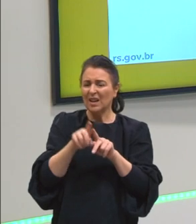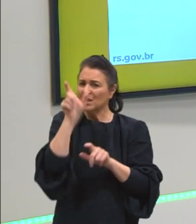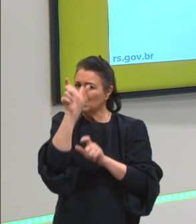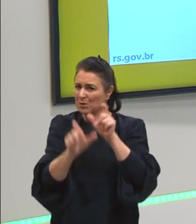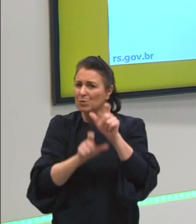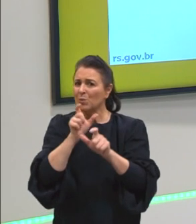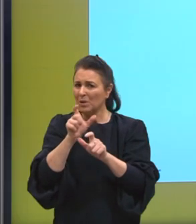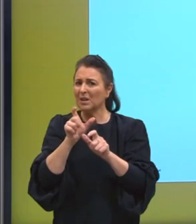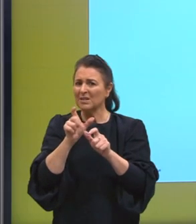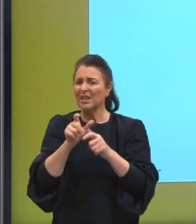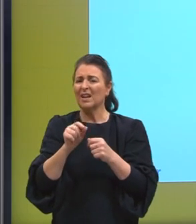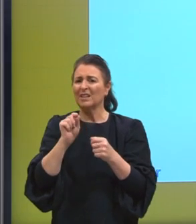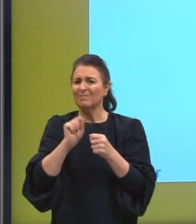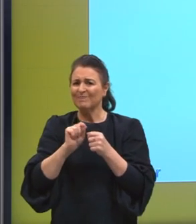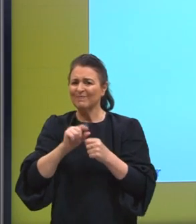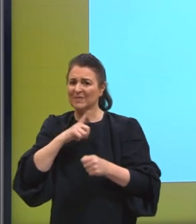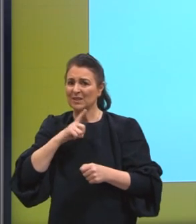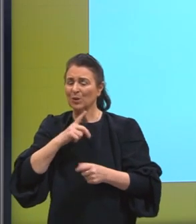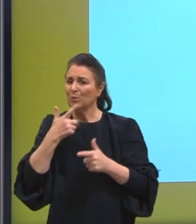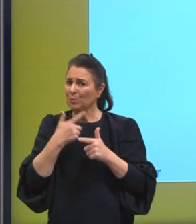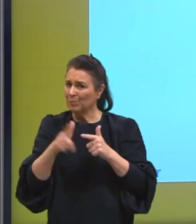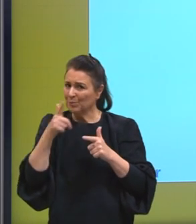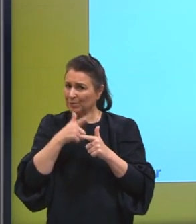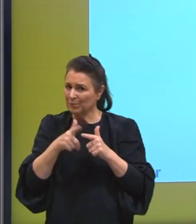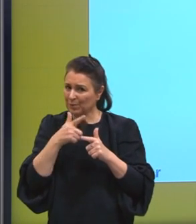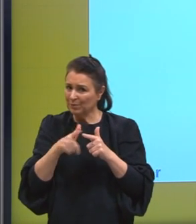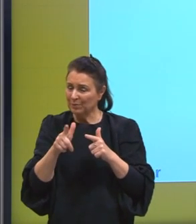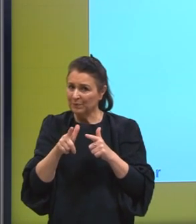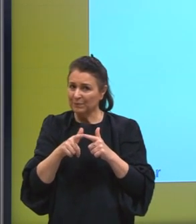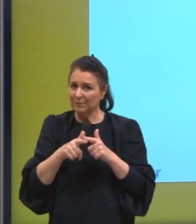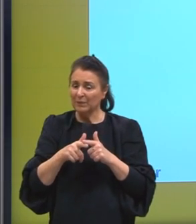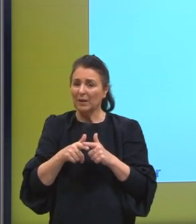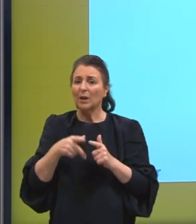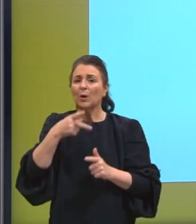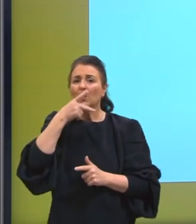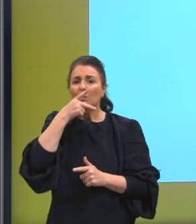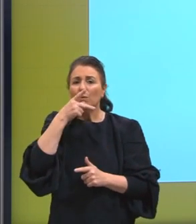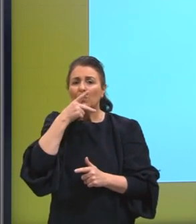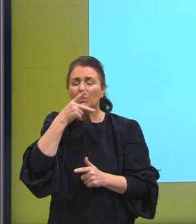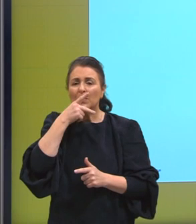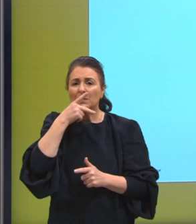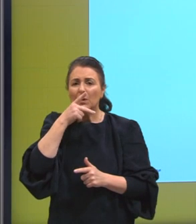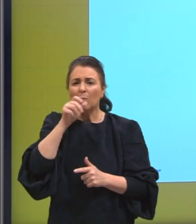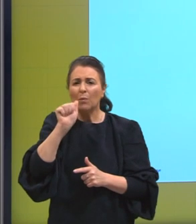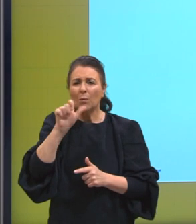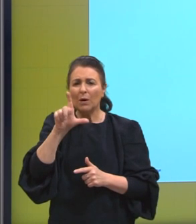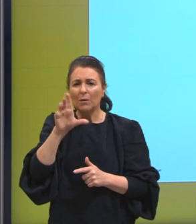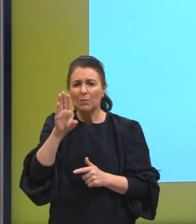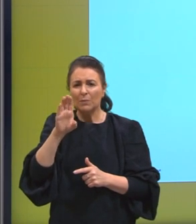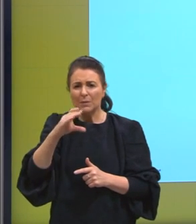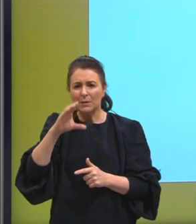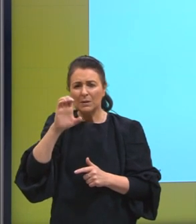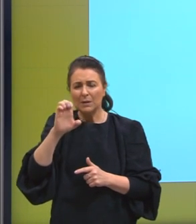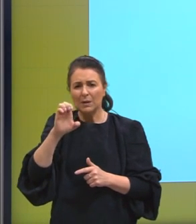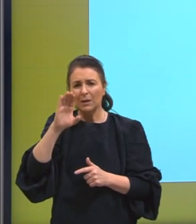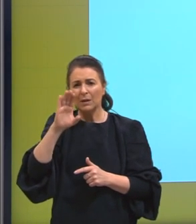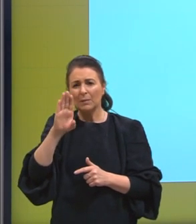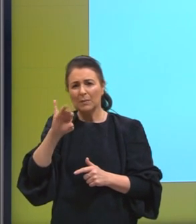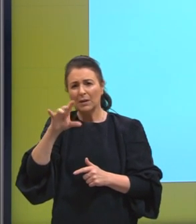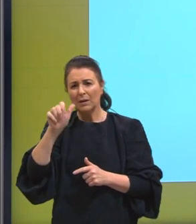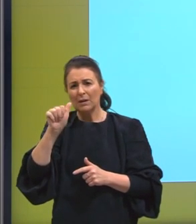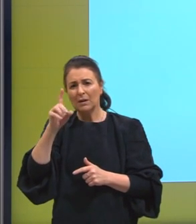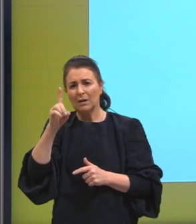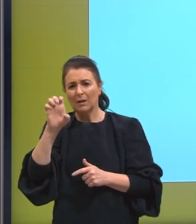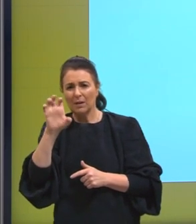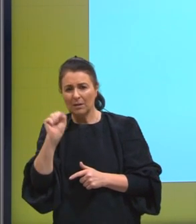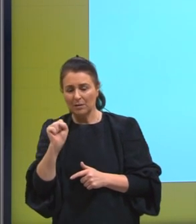e aqui também, aqui no Platão, Alcibiades, que era um proprietário rico, em